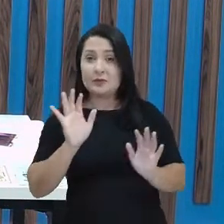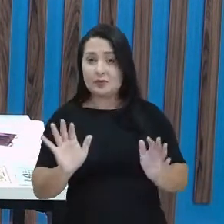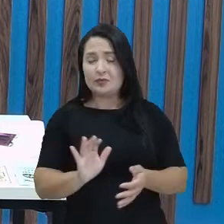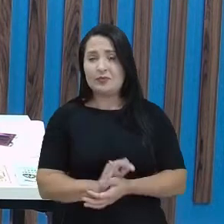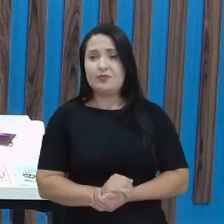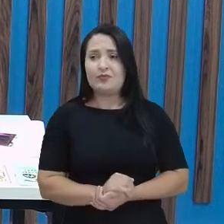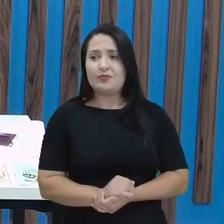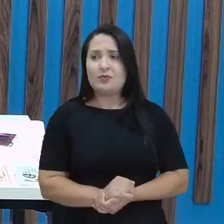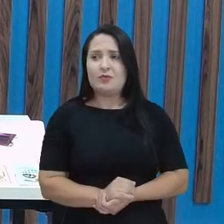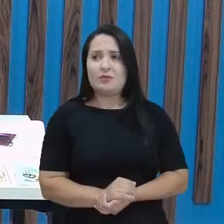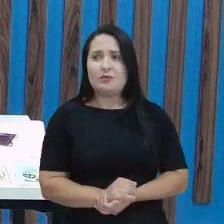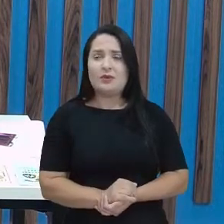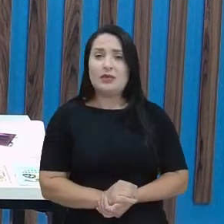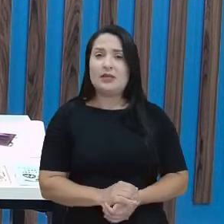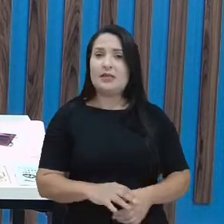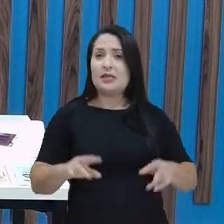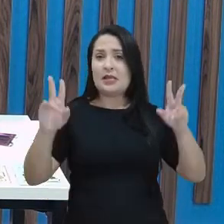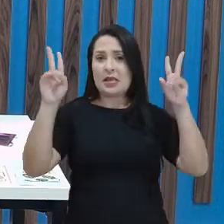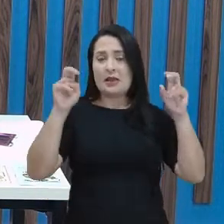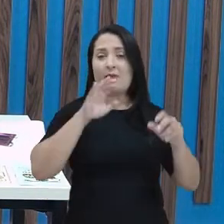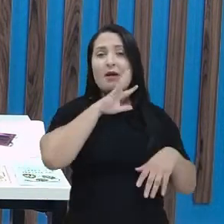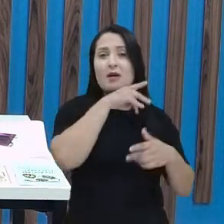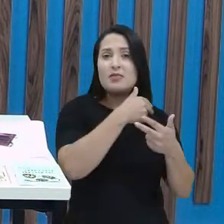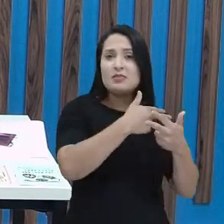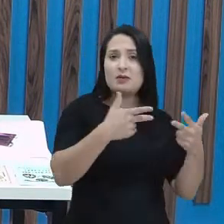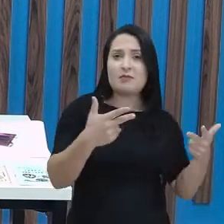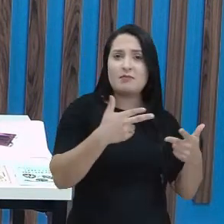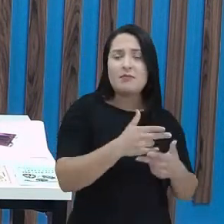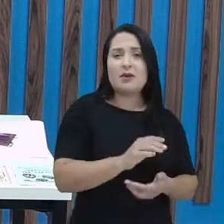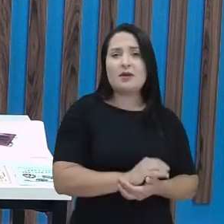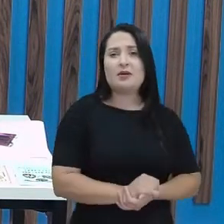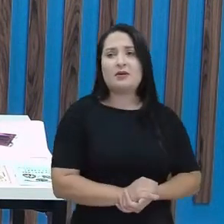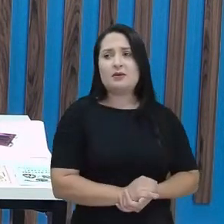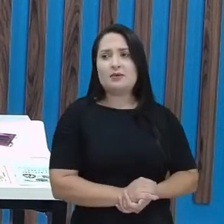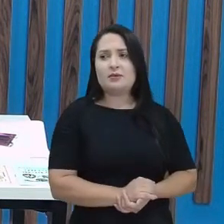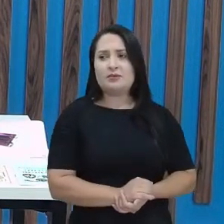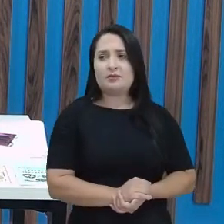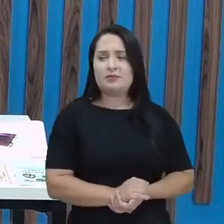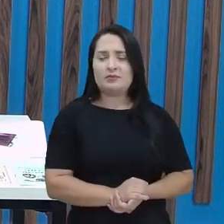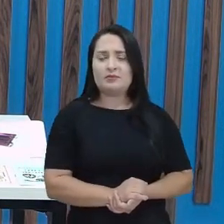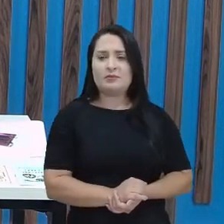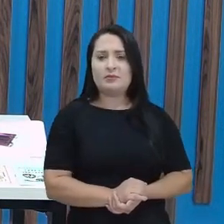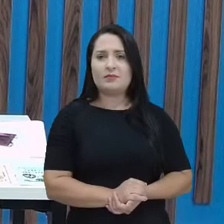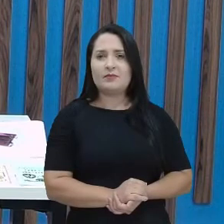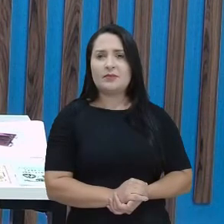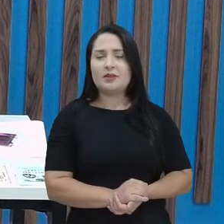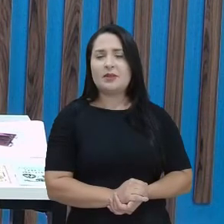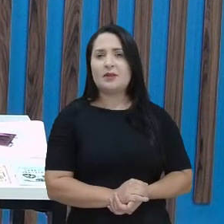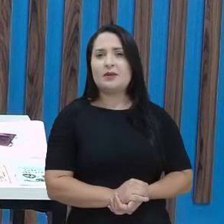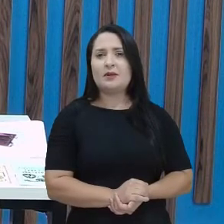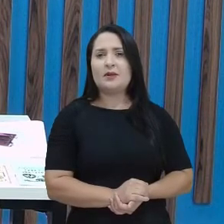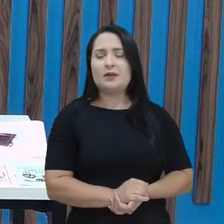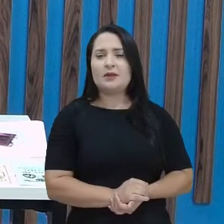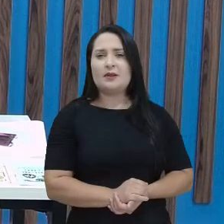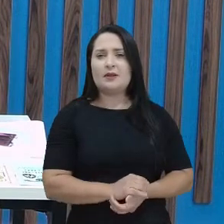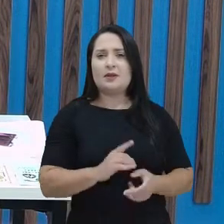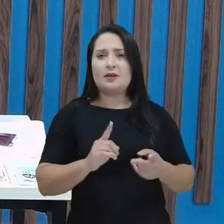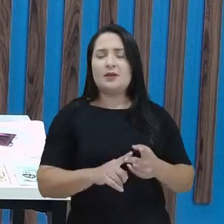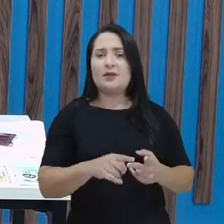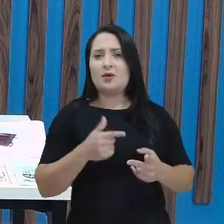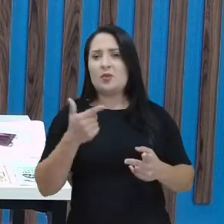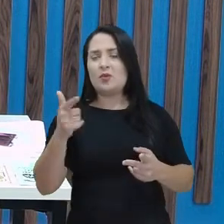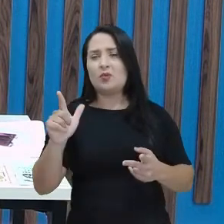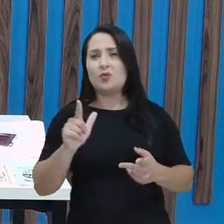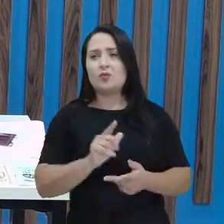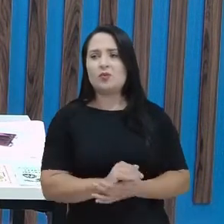Eu tenho aqui temas de animais, uma pulga na balança, deu um pulo e foi à França. Eu tenho